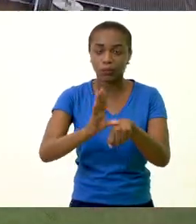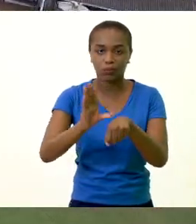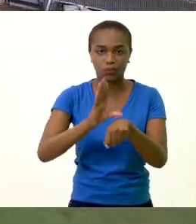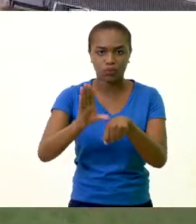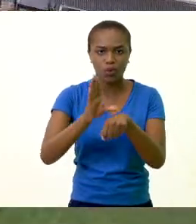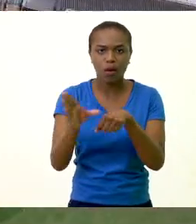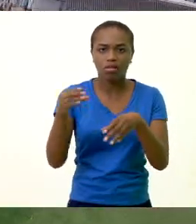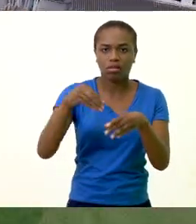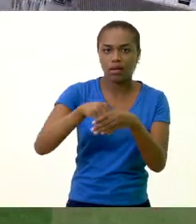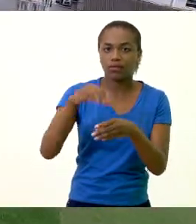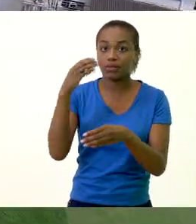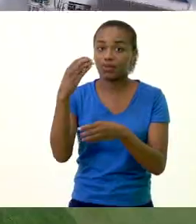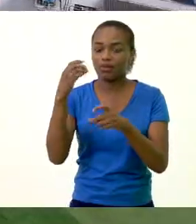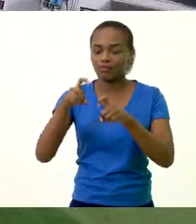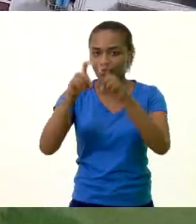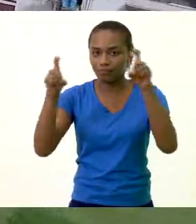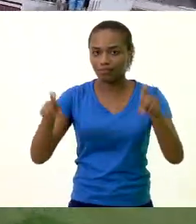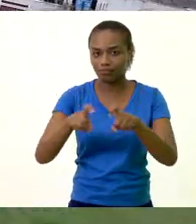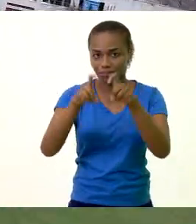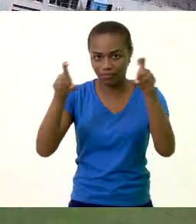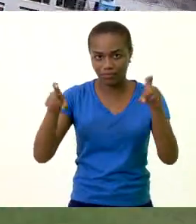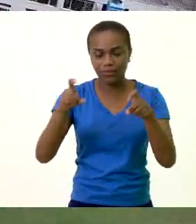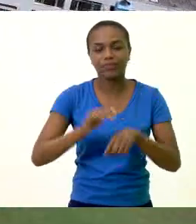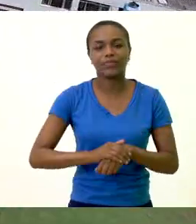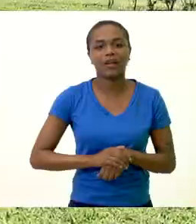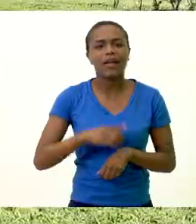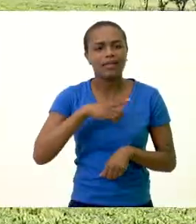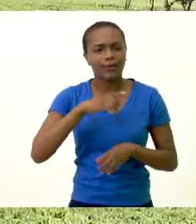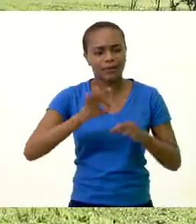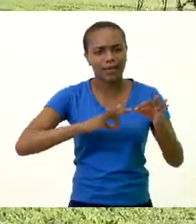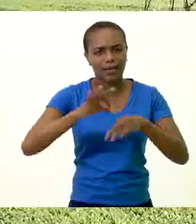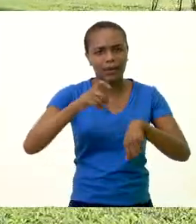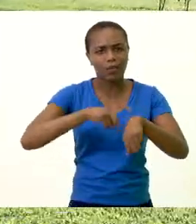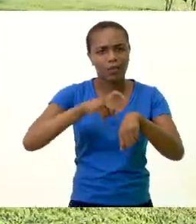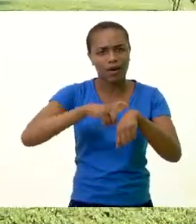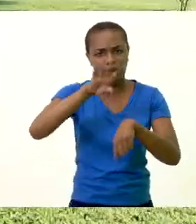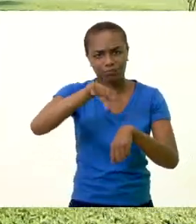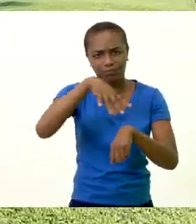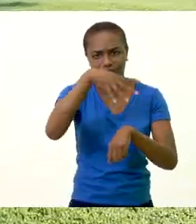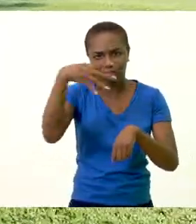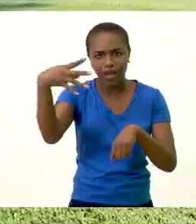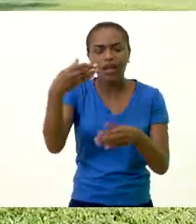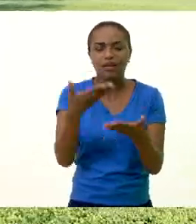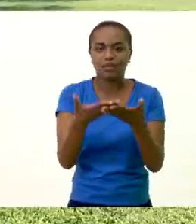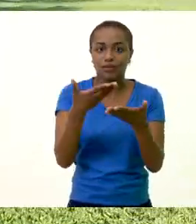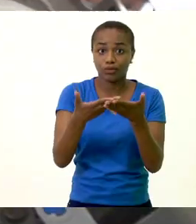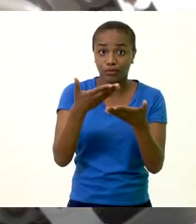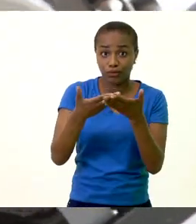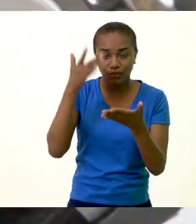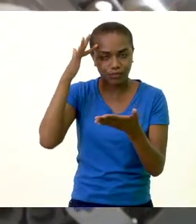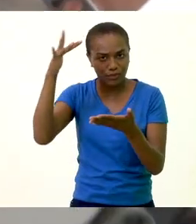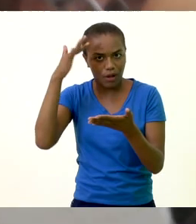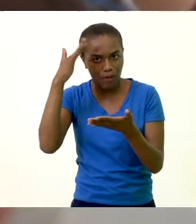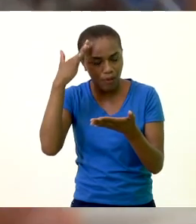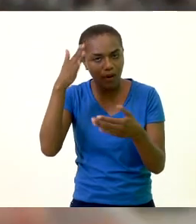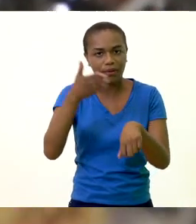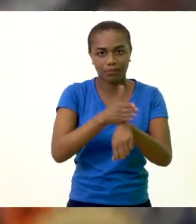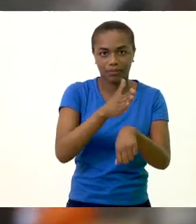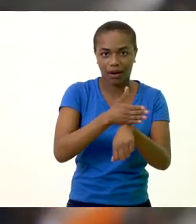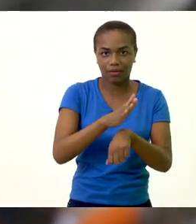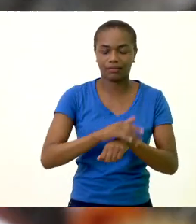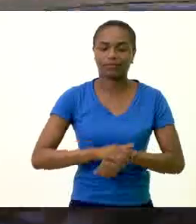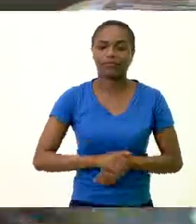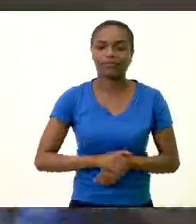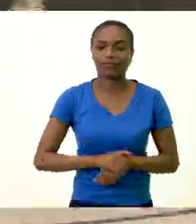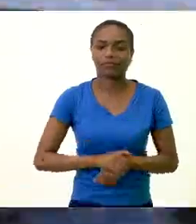dos 68 cursos oferecidos pela instituição e possui cargo horário distribuída entre atividades teóricas e